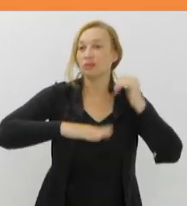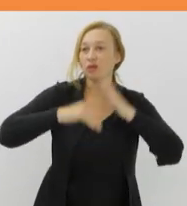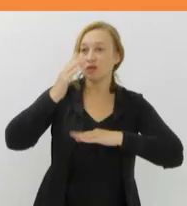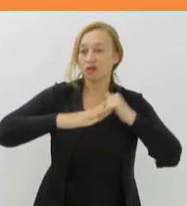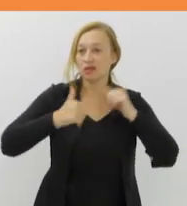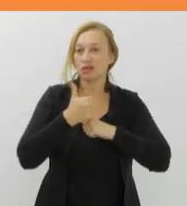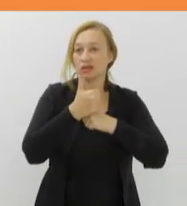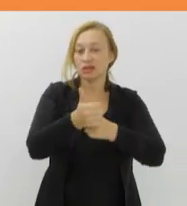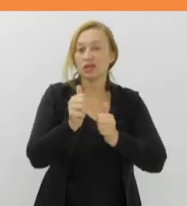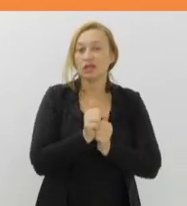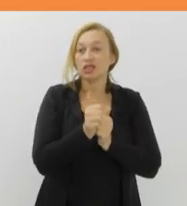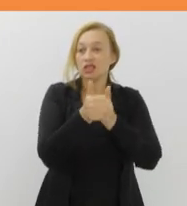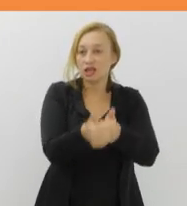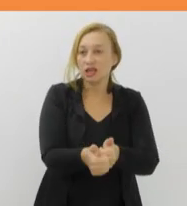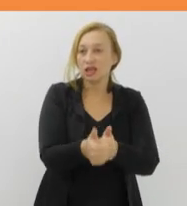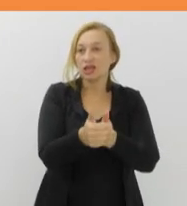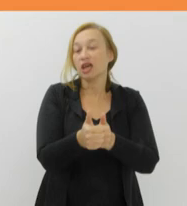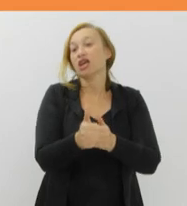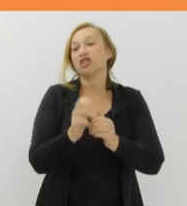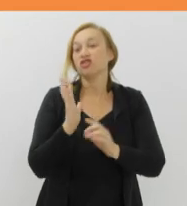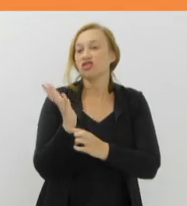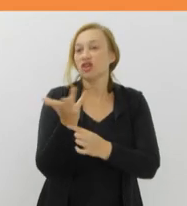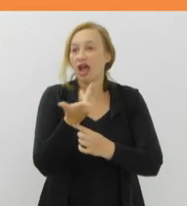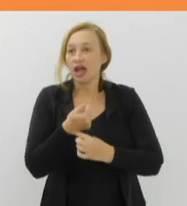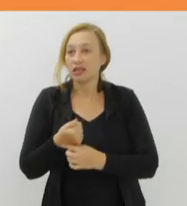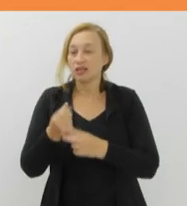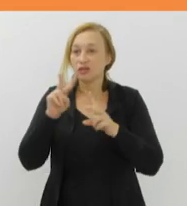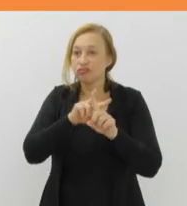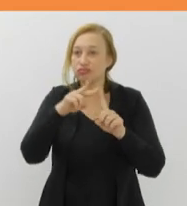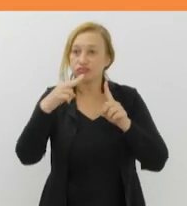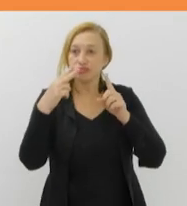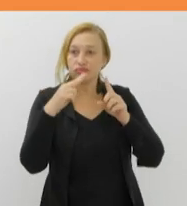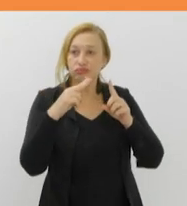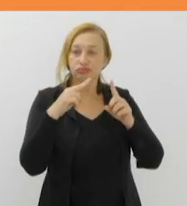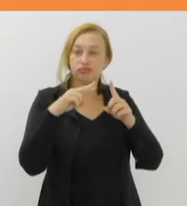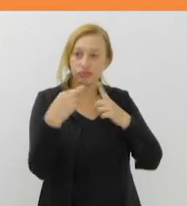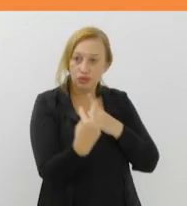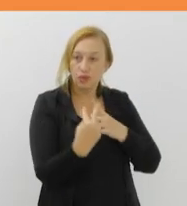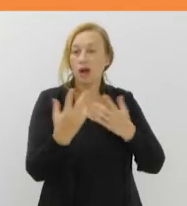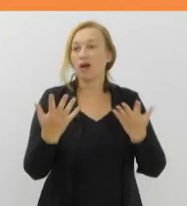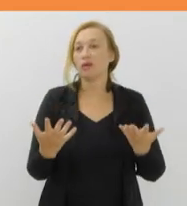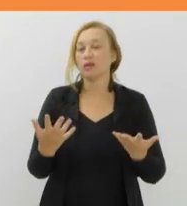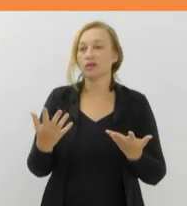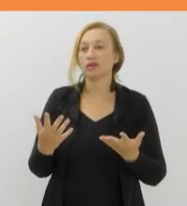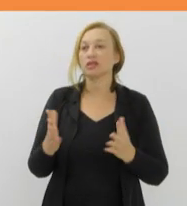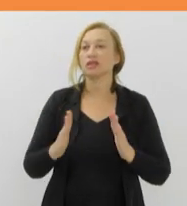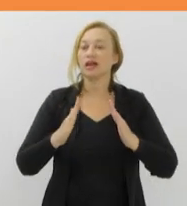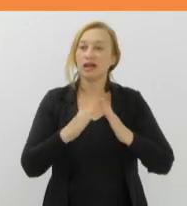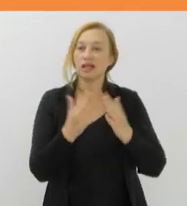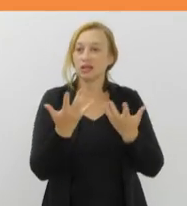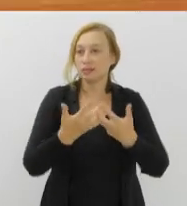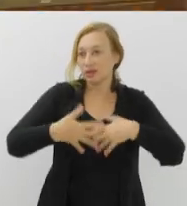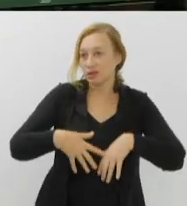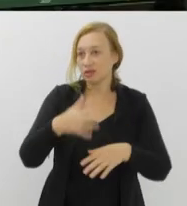de artes visuais de Petrópolis terão direito à entrada gratuita para visitar as exposições da casa de Petrópolis.